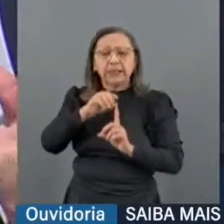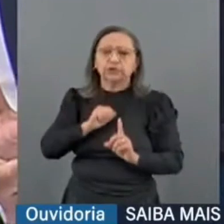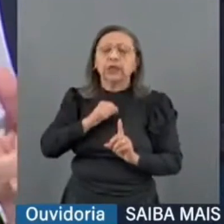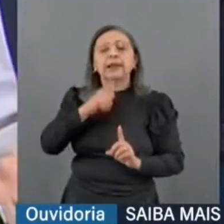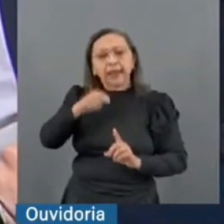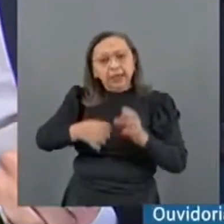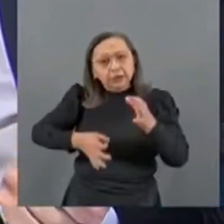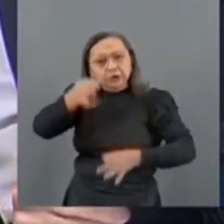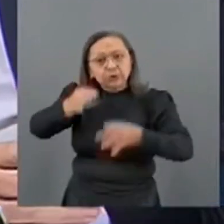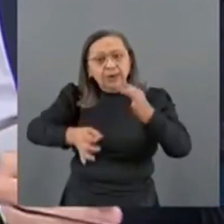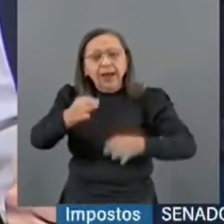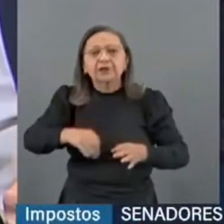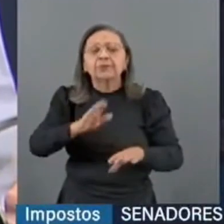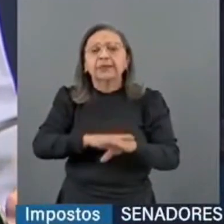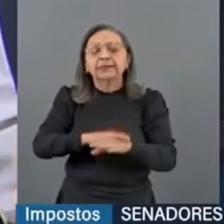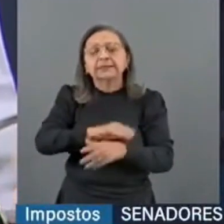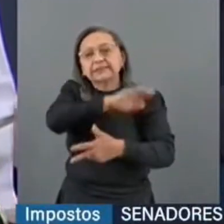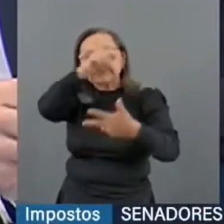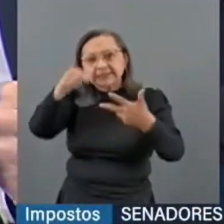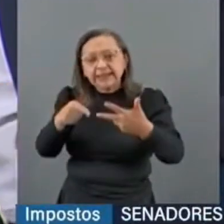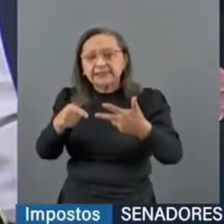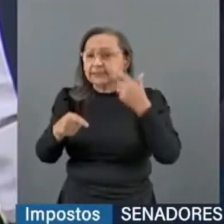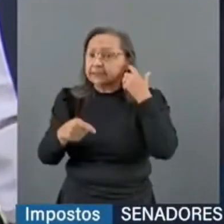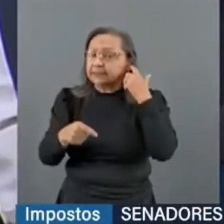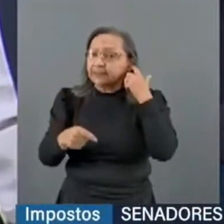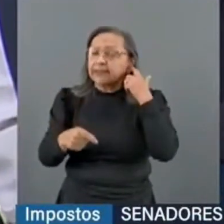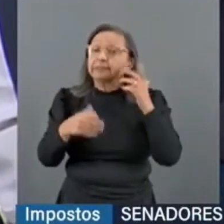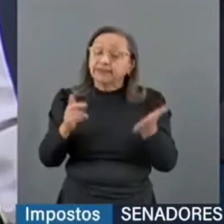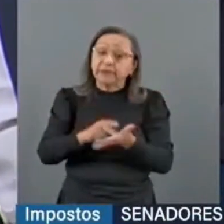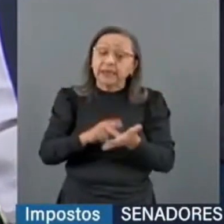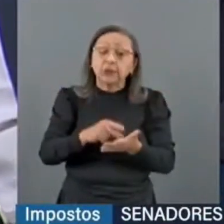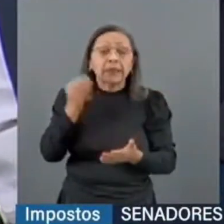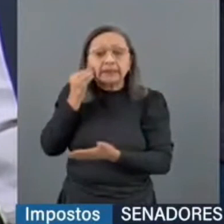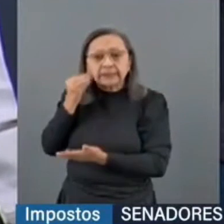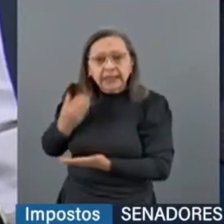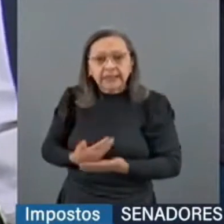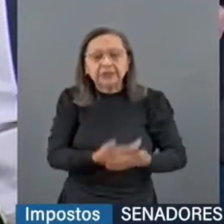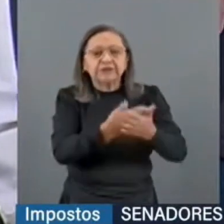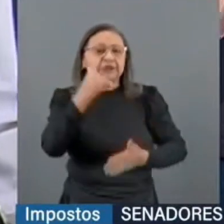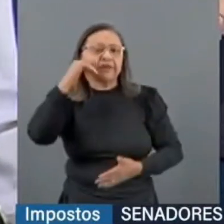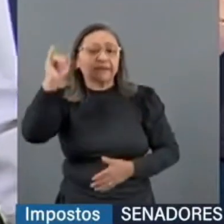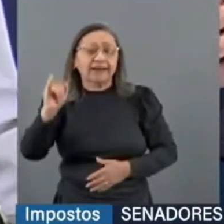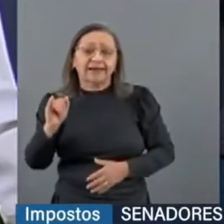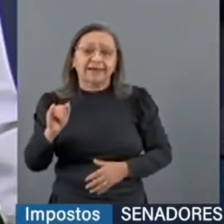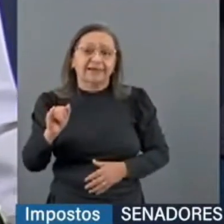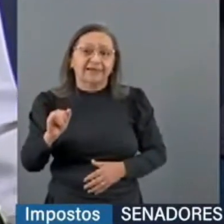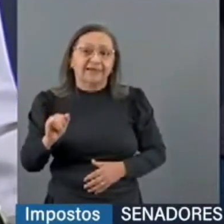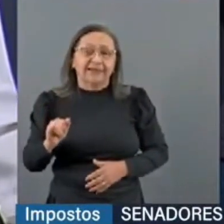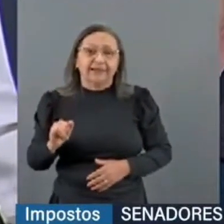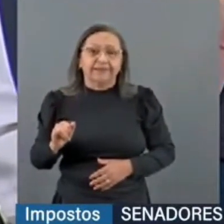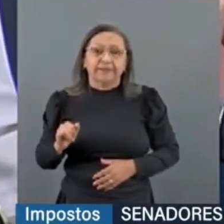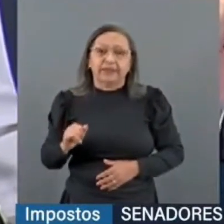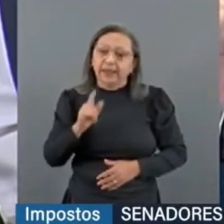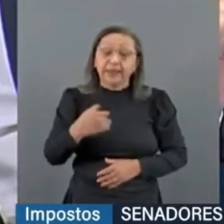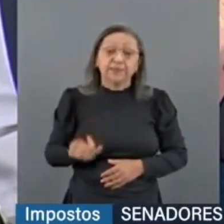julgado pelas instâncias inferiores. No fundo, é uma tentativa de limitar, e até é importante isso, a Exª está indo